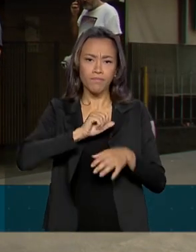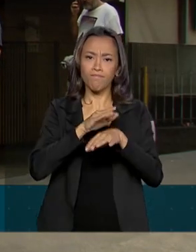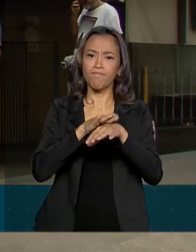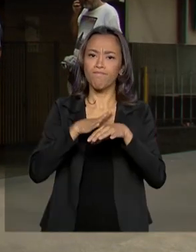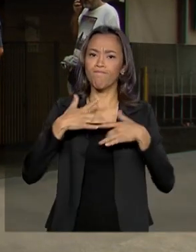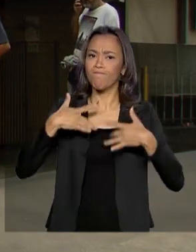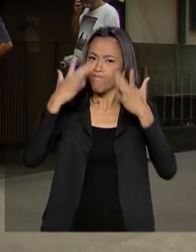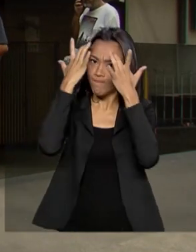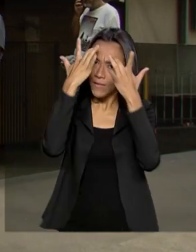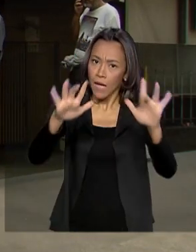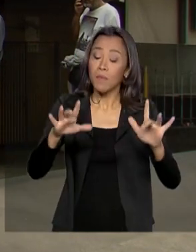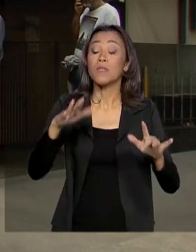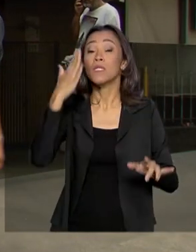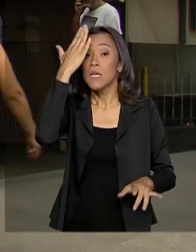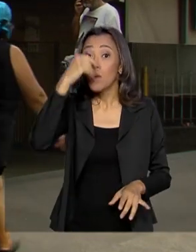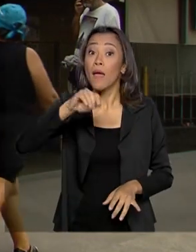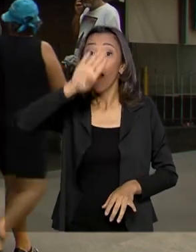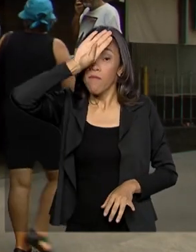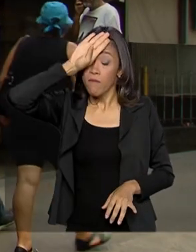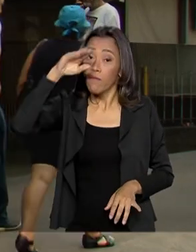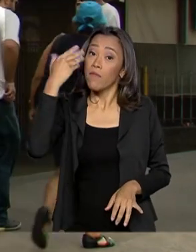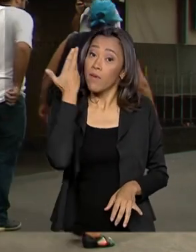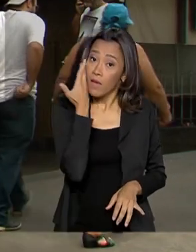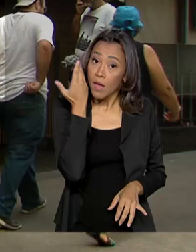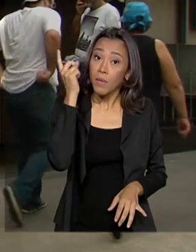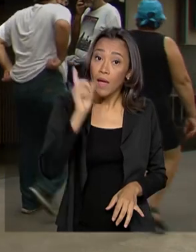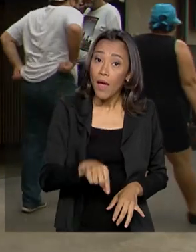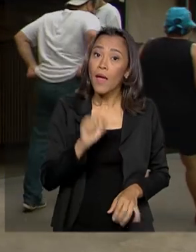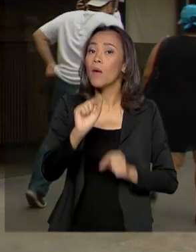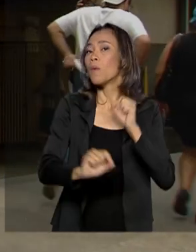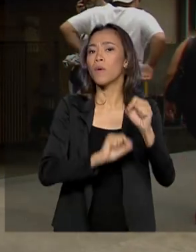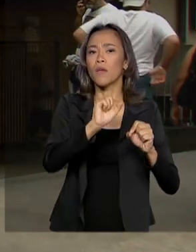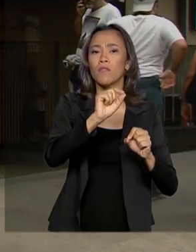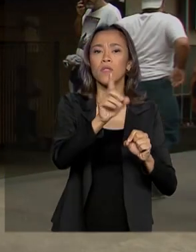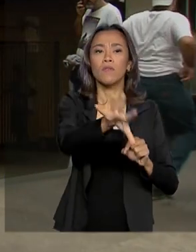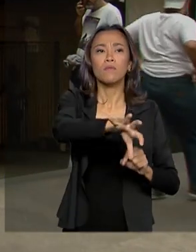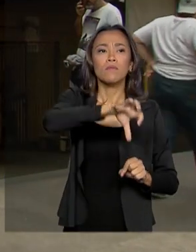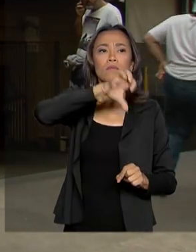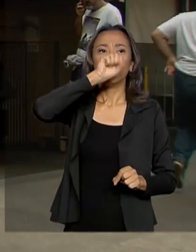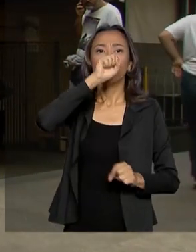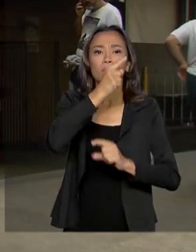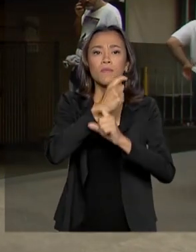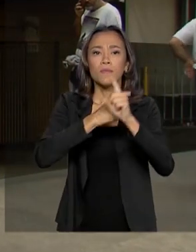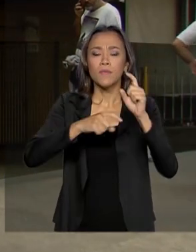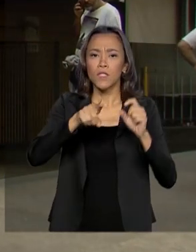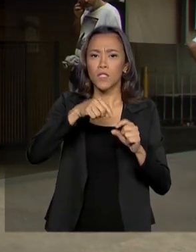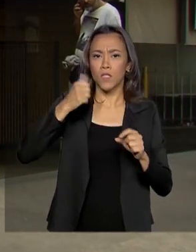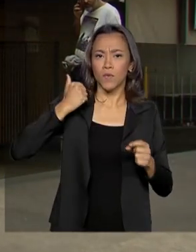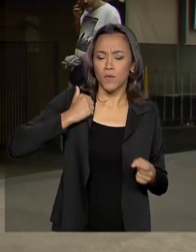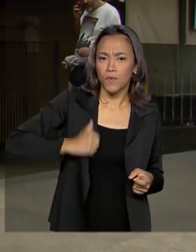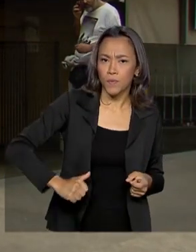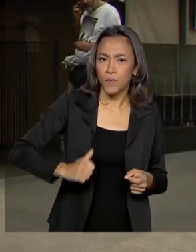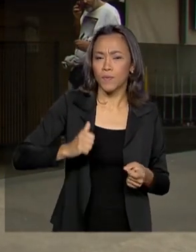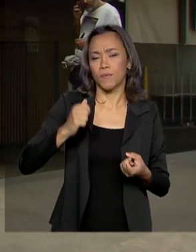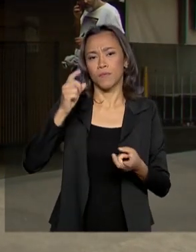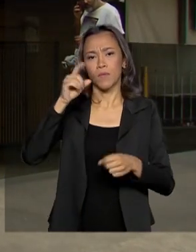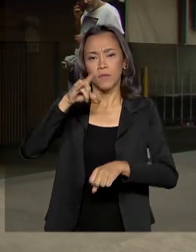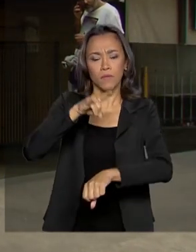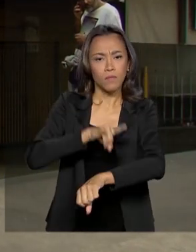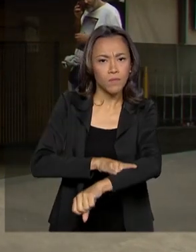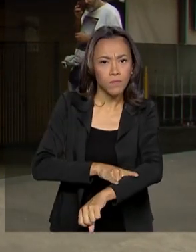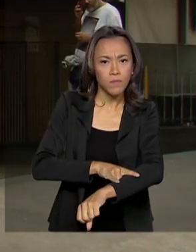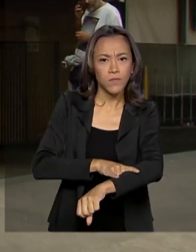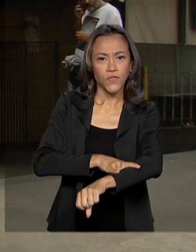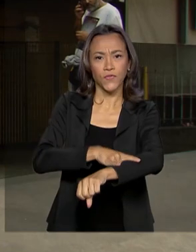que se sabe é que a febre hemorrágica é contraída por meio da inalação de partículas formadas a partir da urina, fezes e saliva de